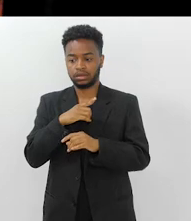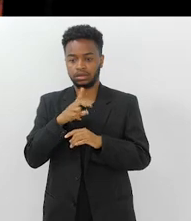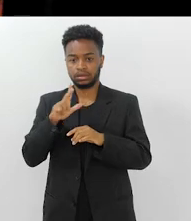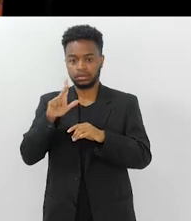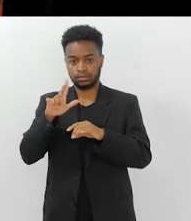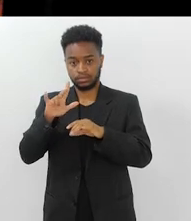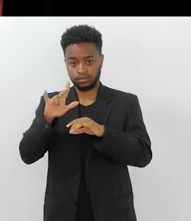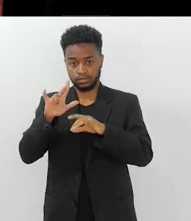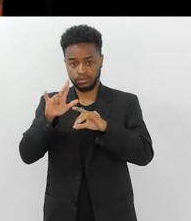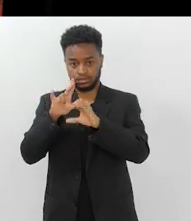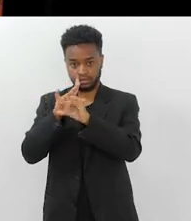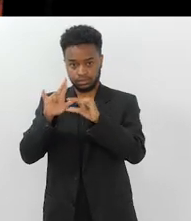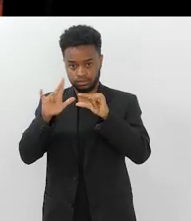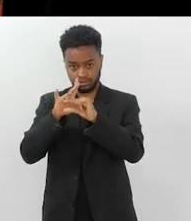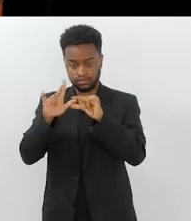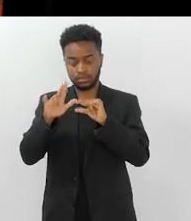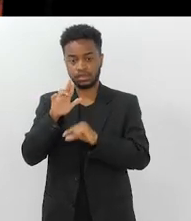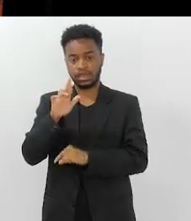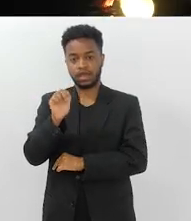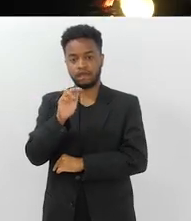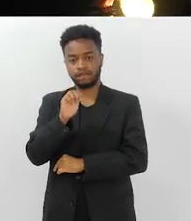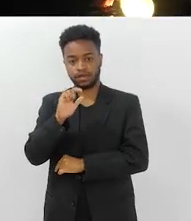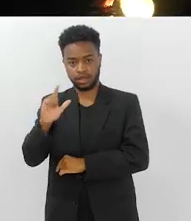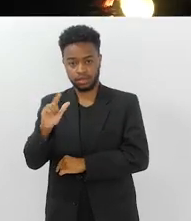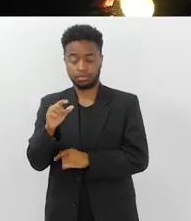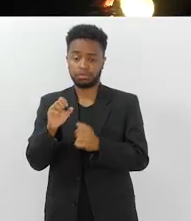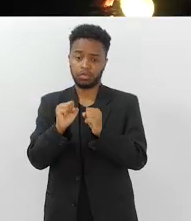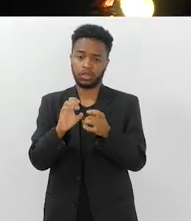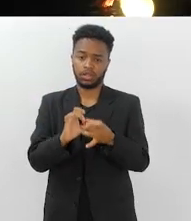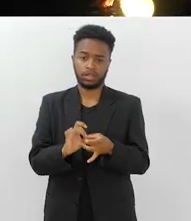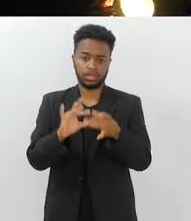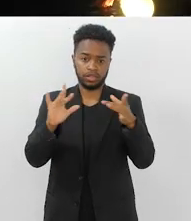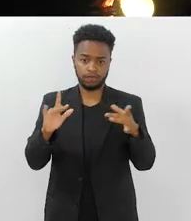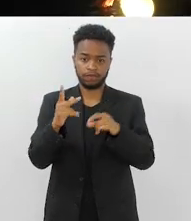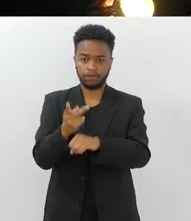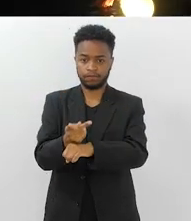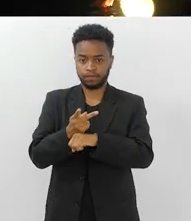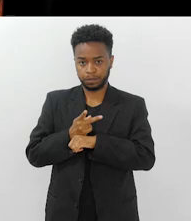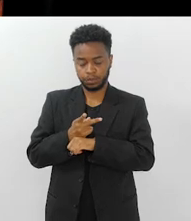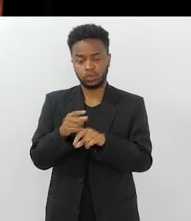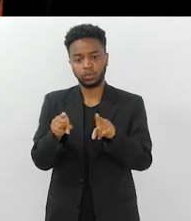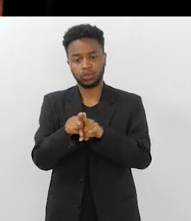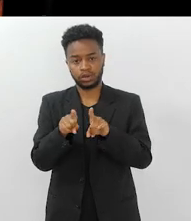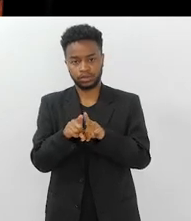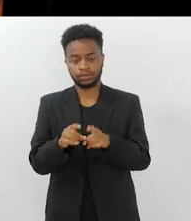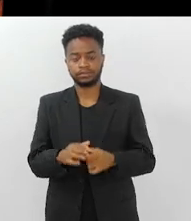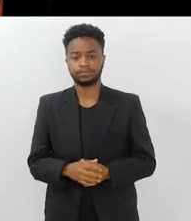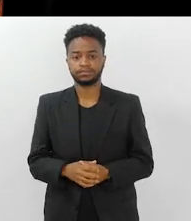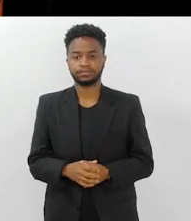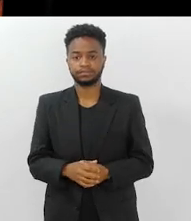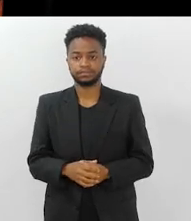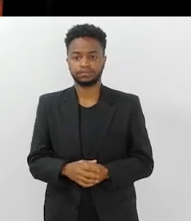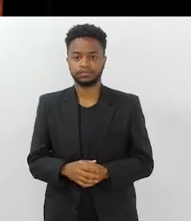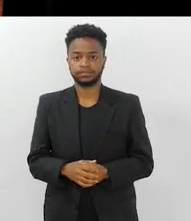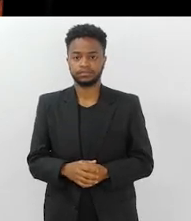Rafael, com PH, Figueiredo Pereira, fiquem à vontade para nos encontrar lá